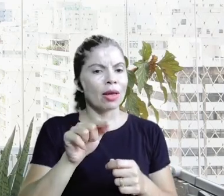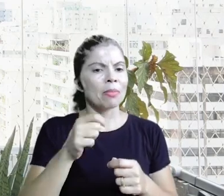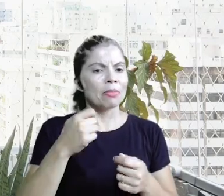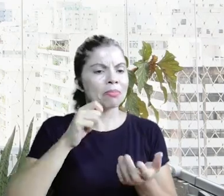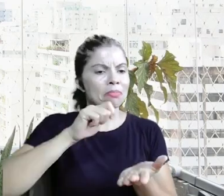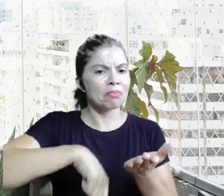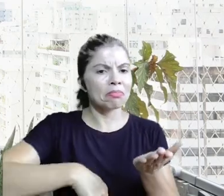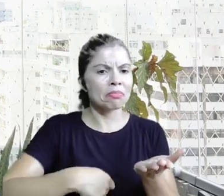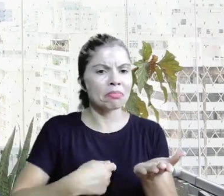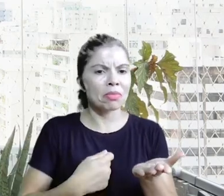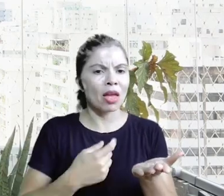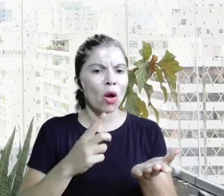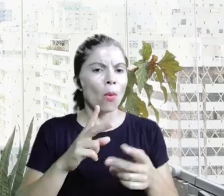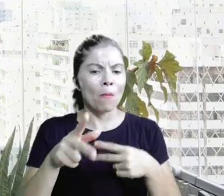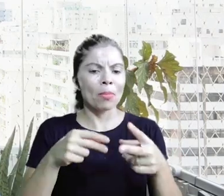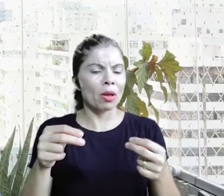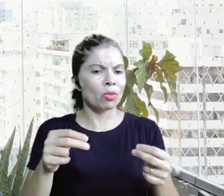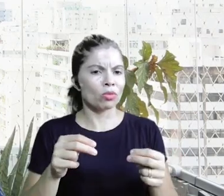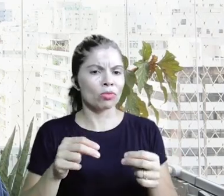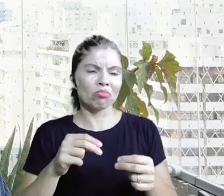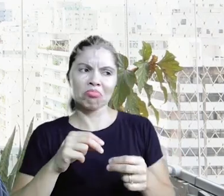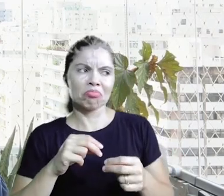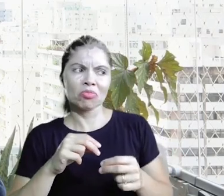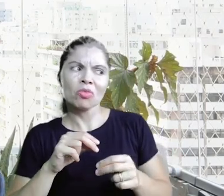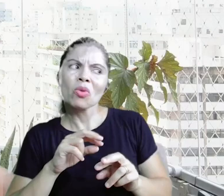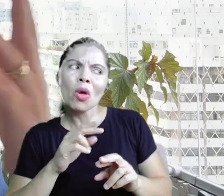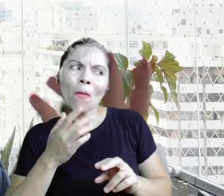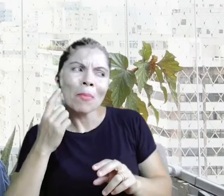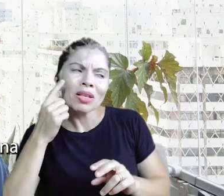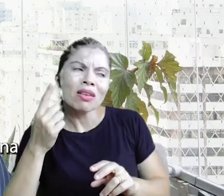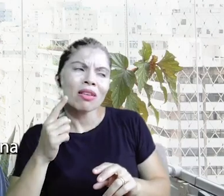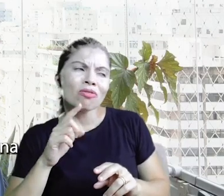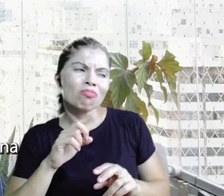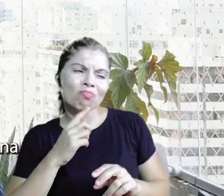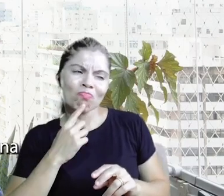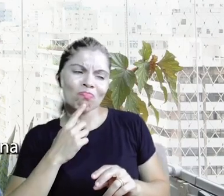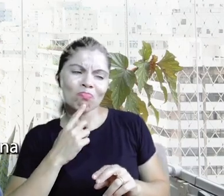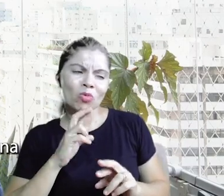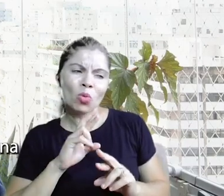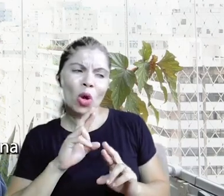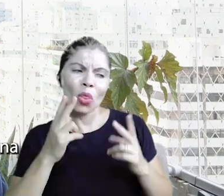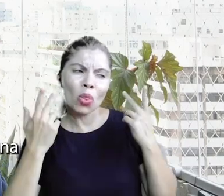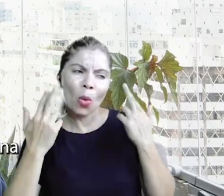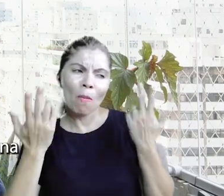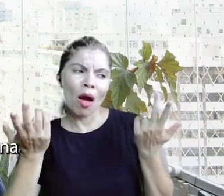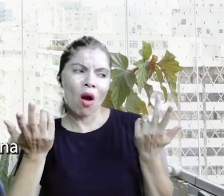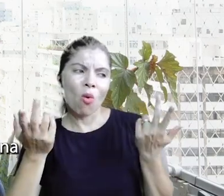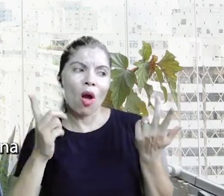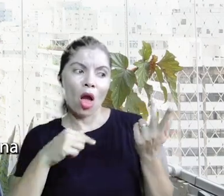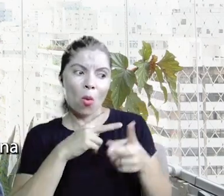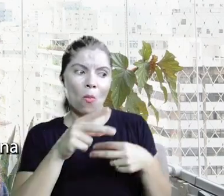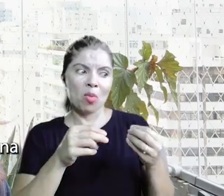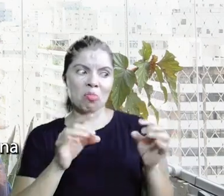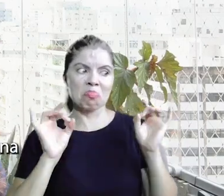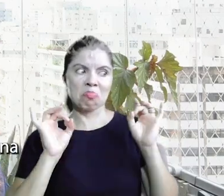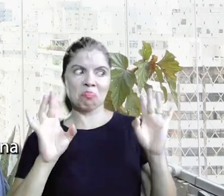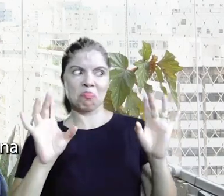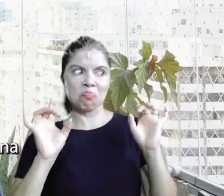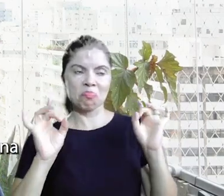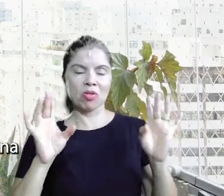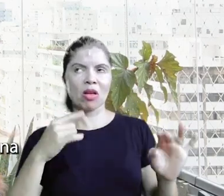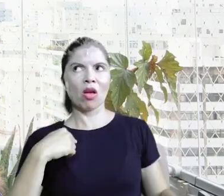a talento sênior devia se inscrever e aquilo não era o normal eu me inscrever num prêmio tão bacana e só que eu falei ah